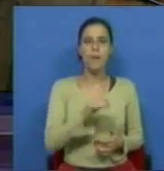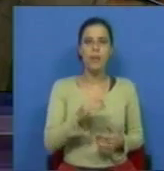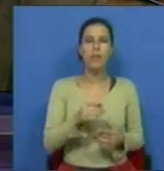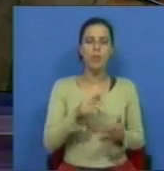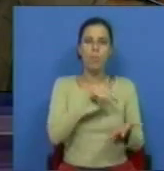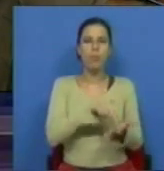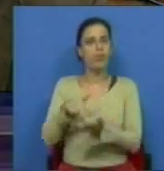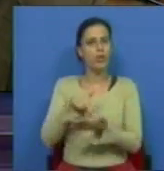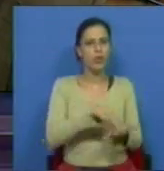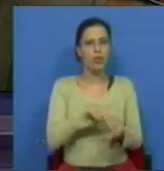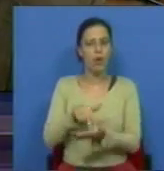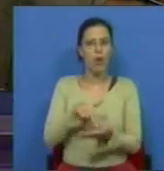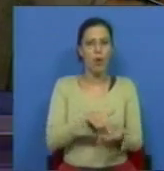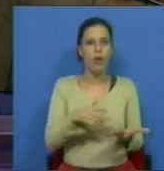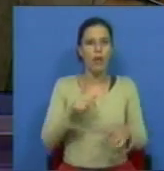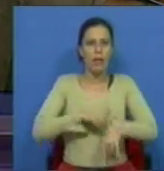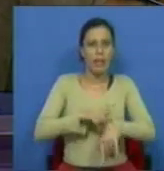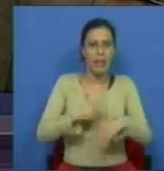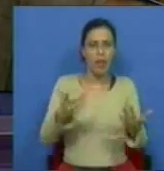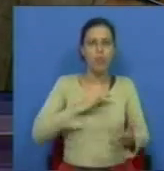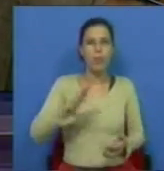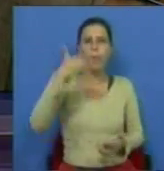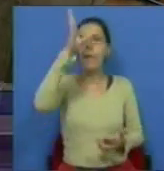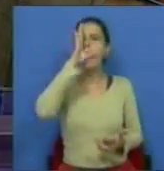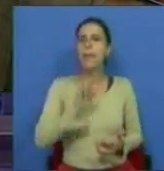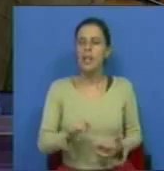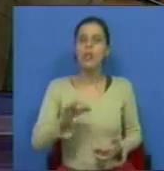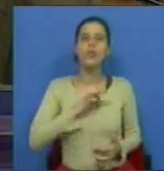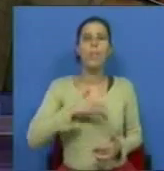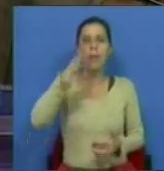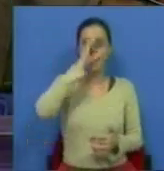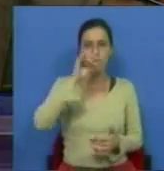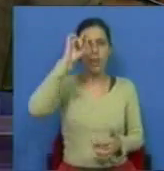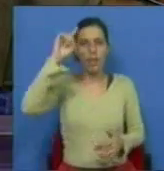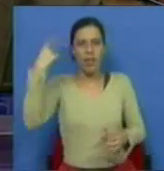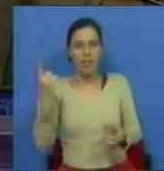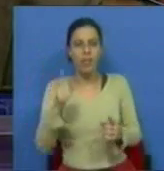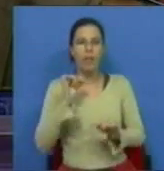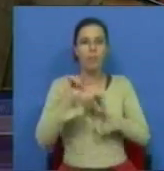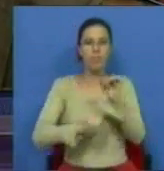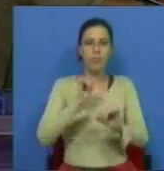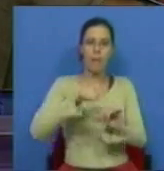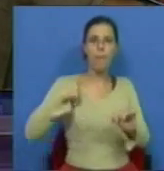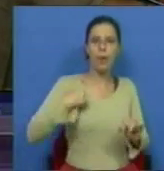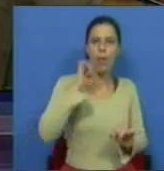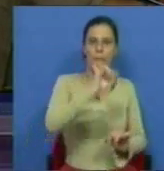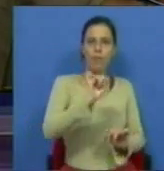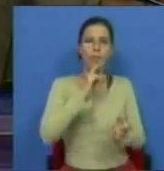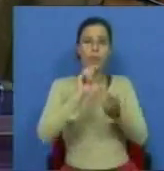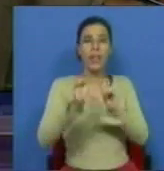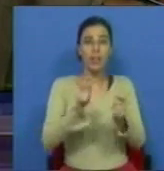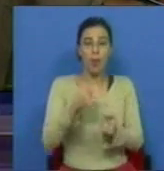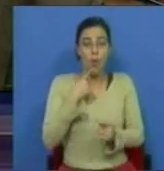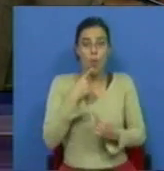consertou posições, enfim, timings com o Sr. Primeiro Ministro, se o Sr. Primeiro Ministro estava ou não estava inteirado, digamos, de uma